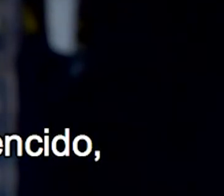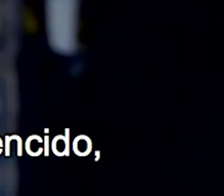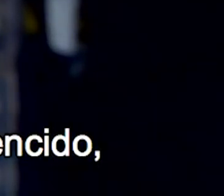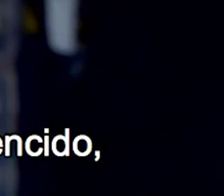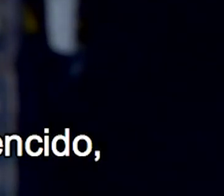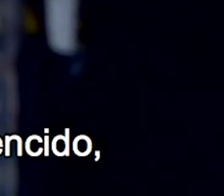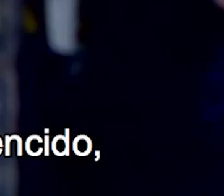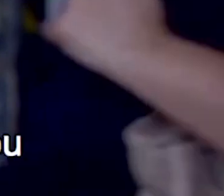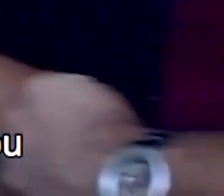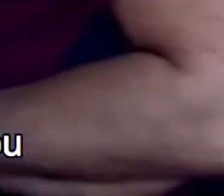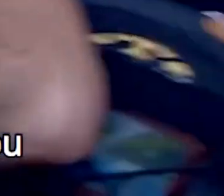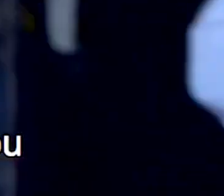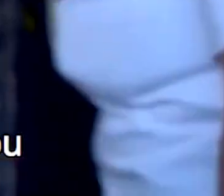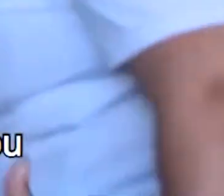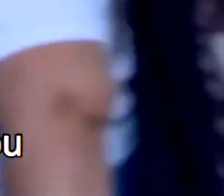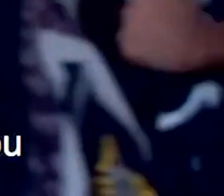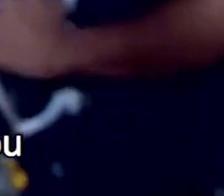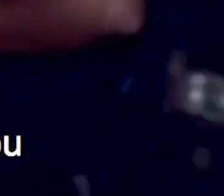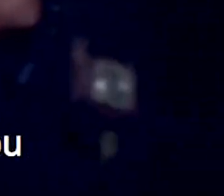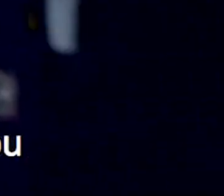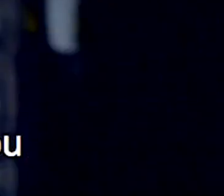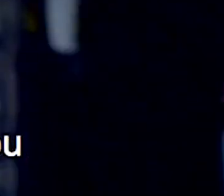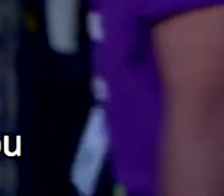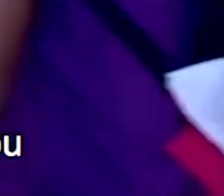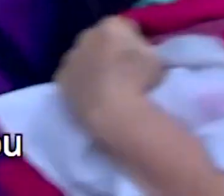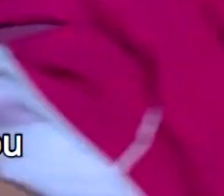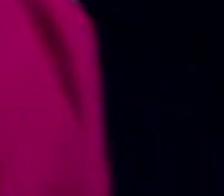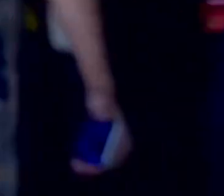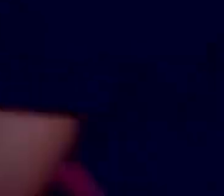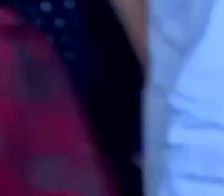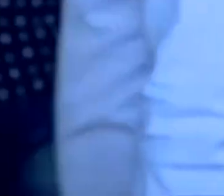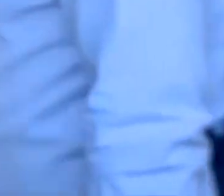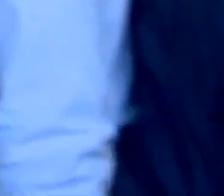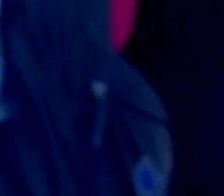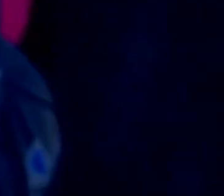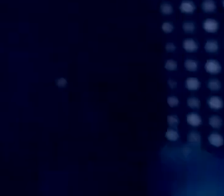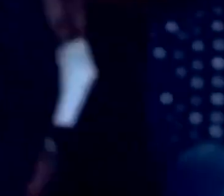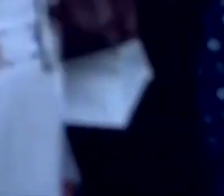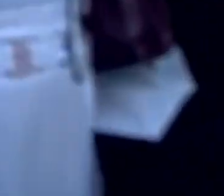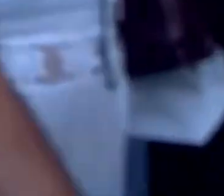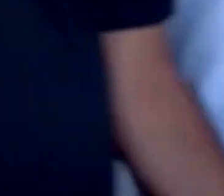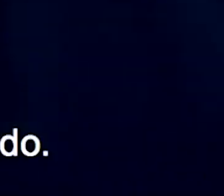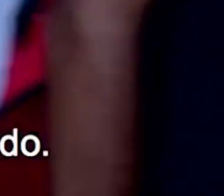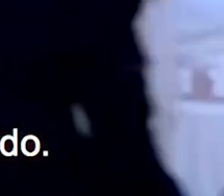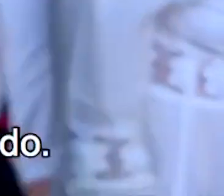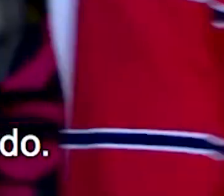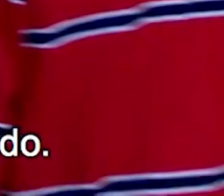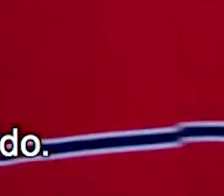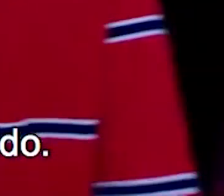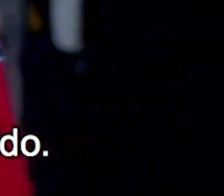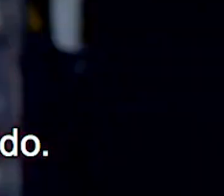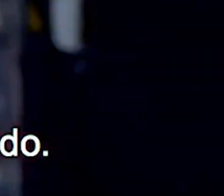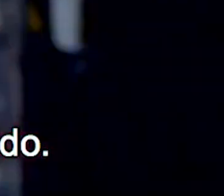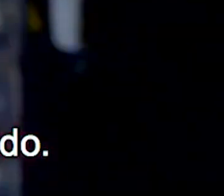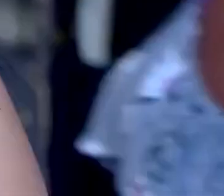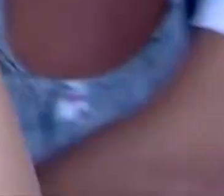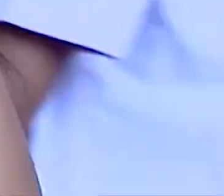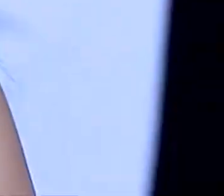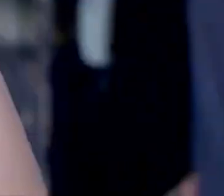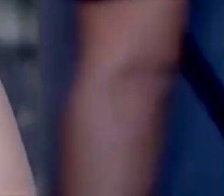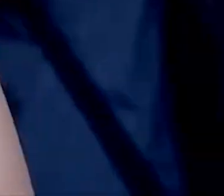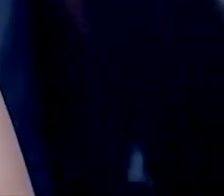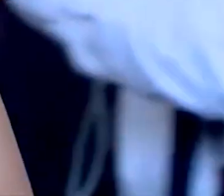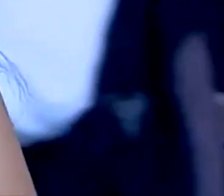vencido. Você pode ir até o local que você comprou e receber o dobro do valor do produto que você tinha comprado vencido.